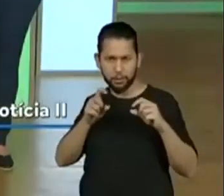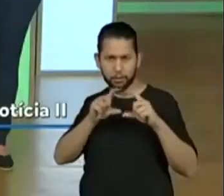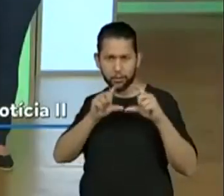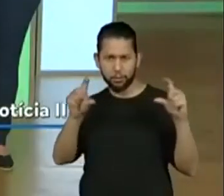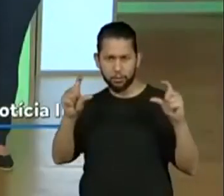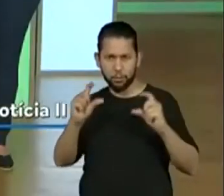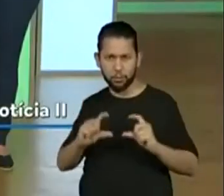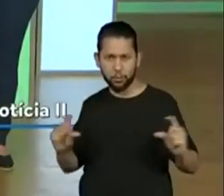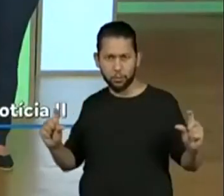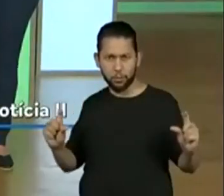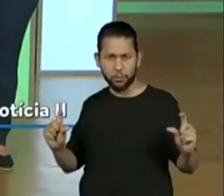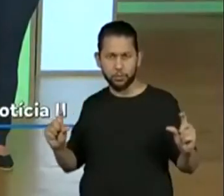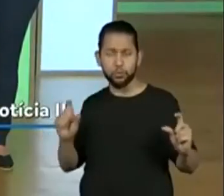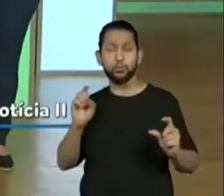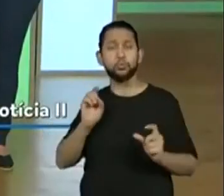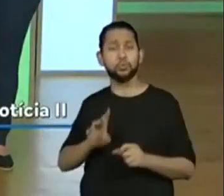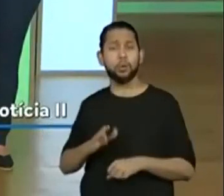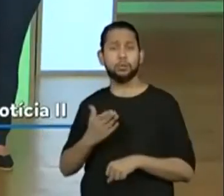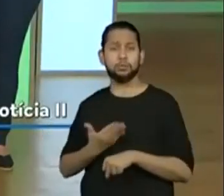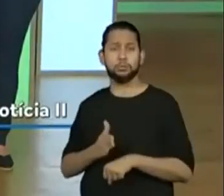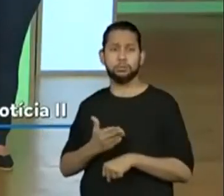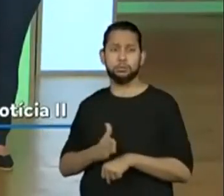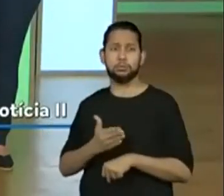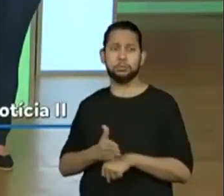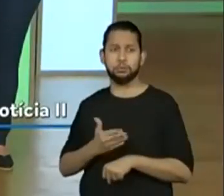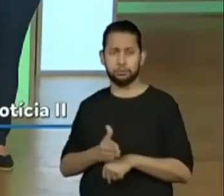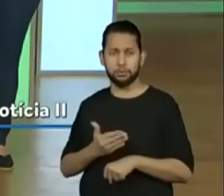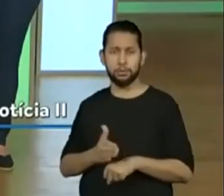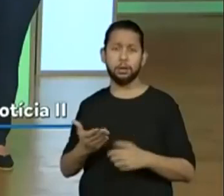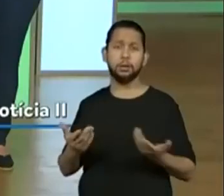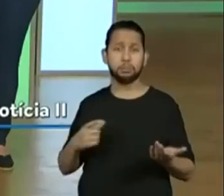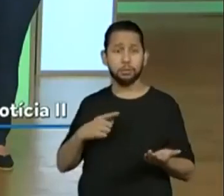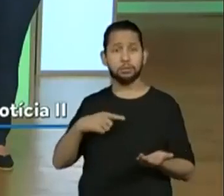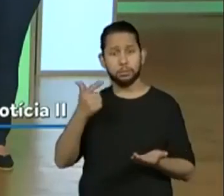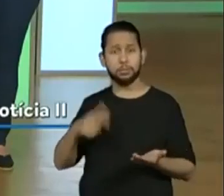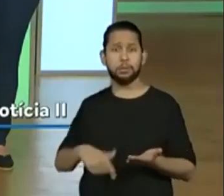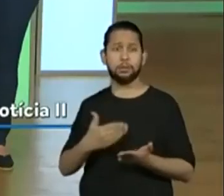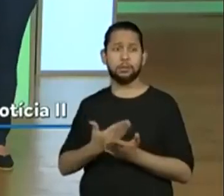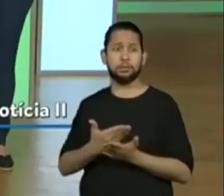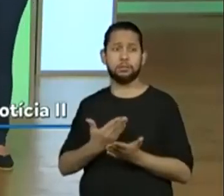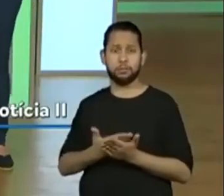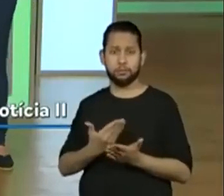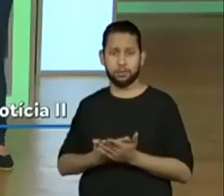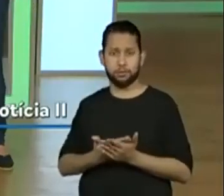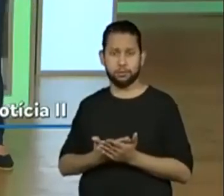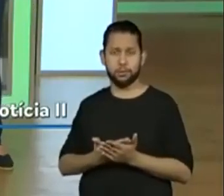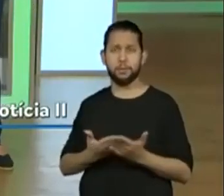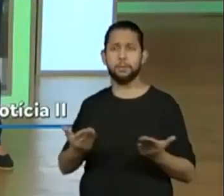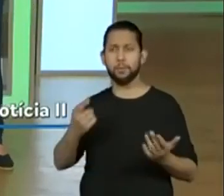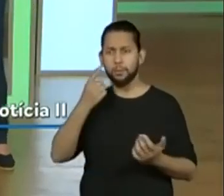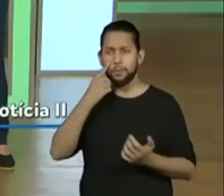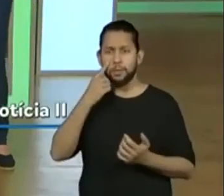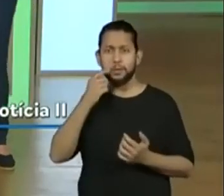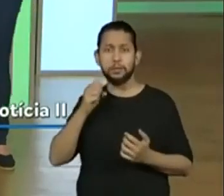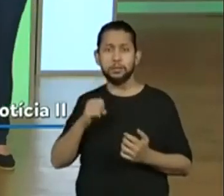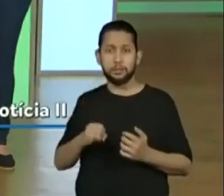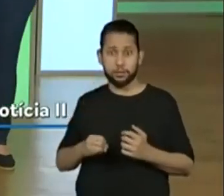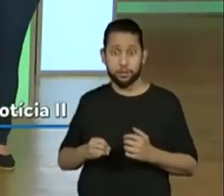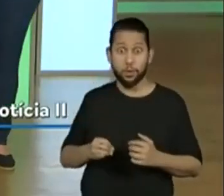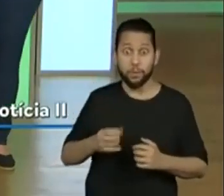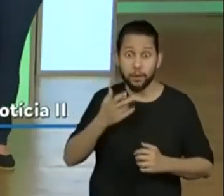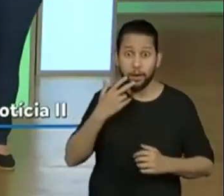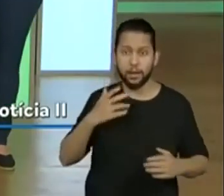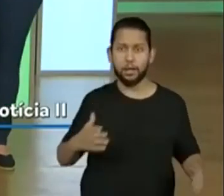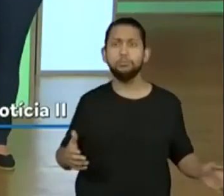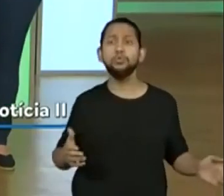aqui foi só o ensaio, professora Joaquim? só o ensaio. Ainda tem muito tempo de aula. Foi só o ensaio. Então vamos lá, que agora eu quero ver se valendo mesmo.